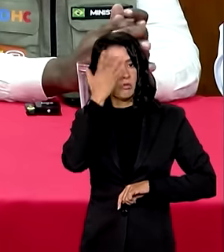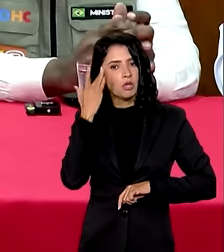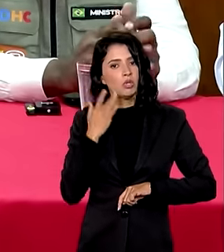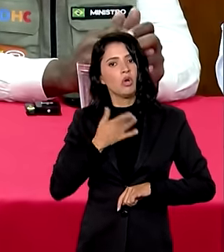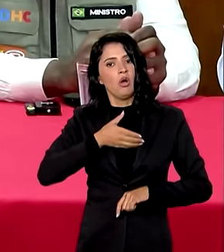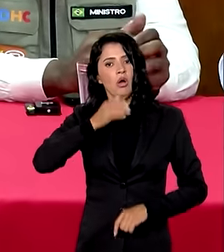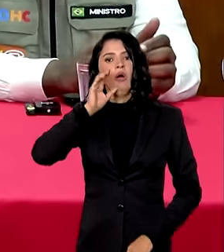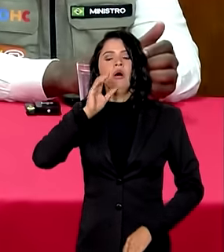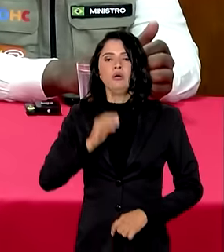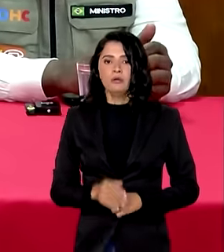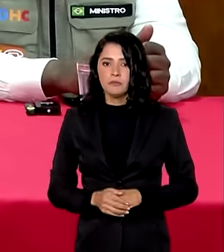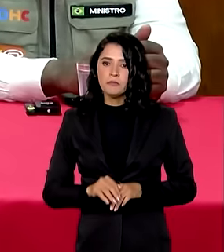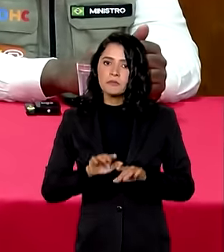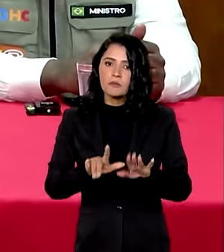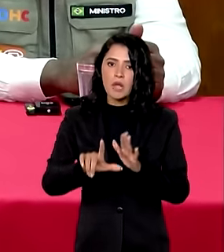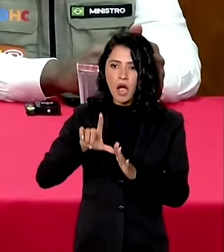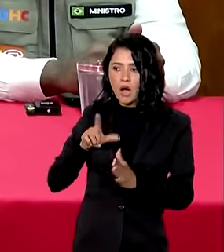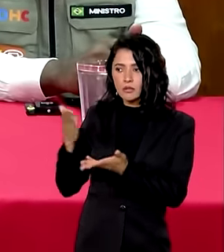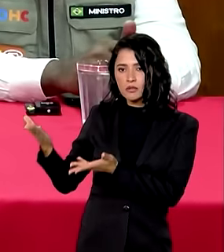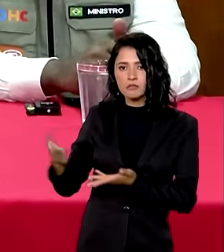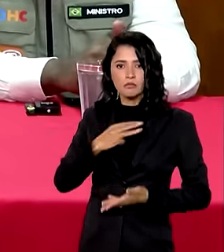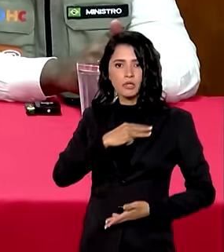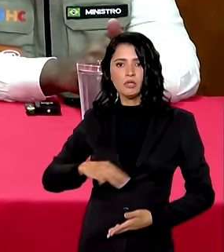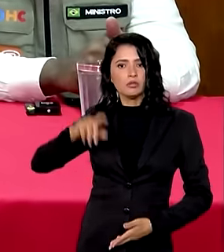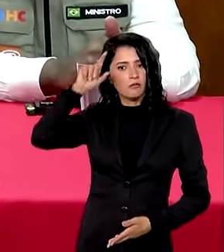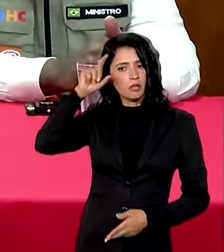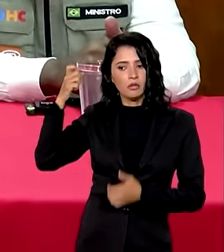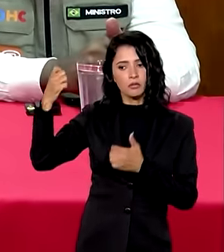Antes de eu passar aqui para o ministro Valdez,